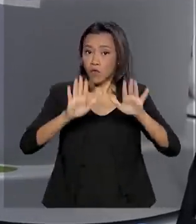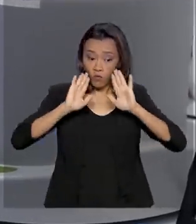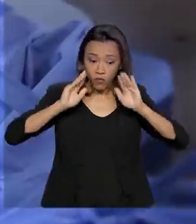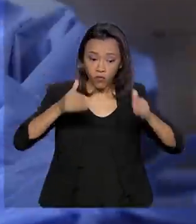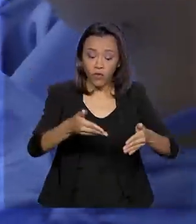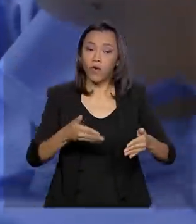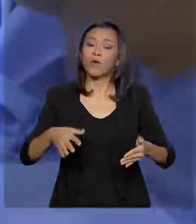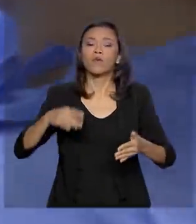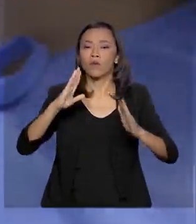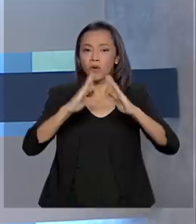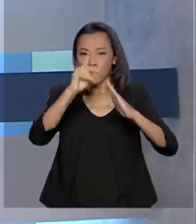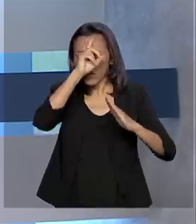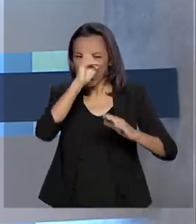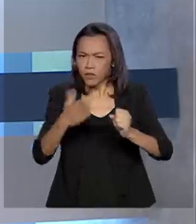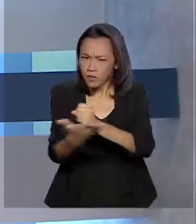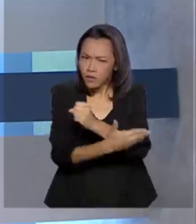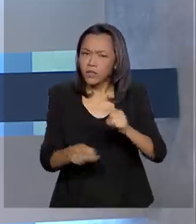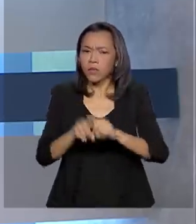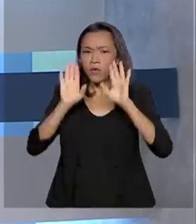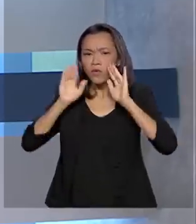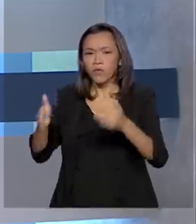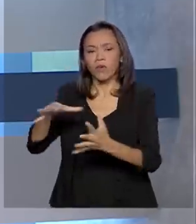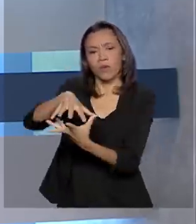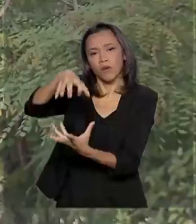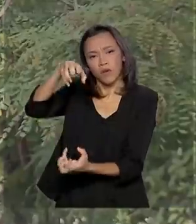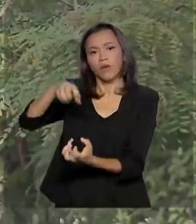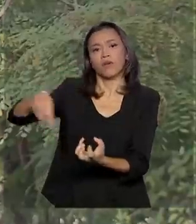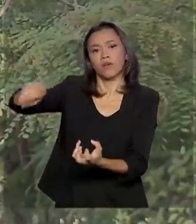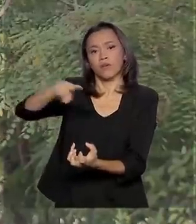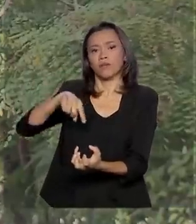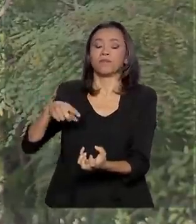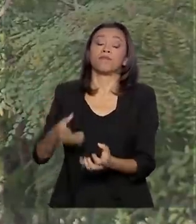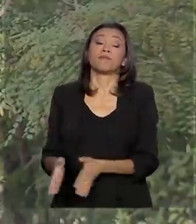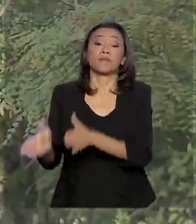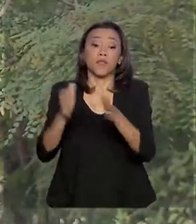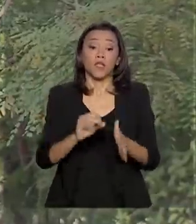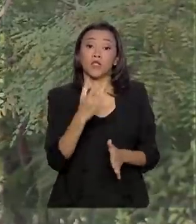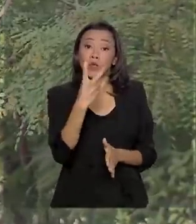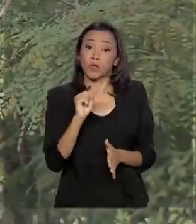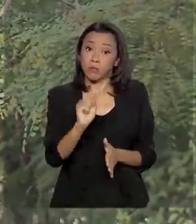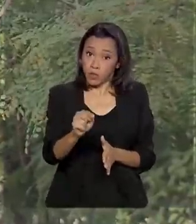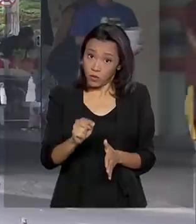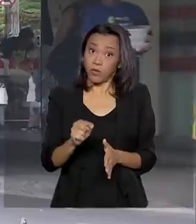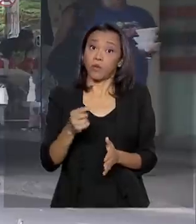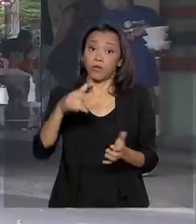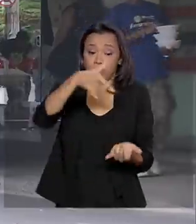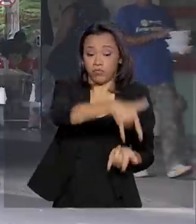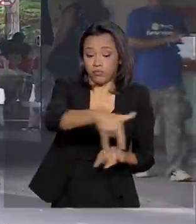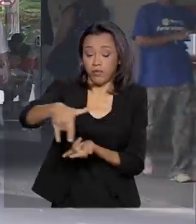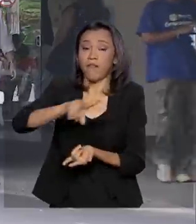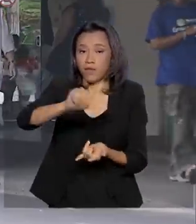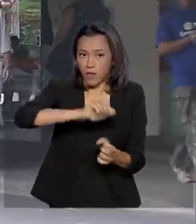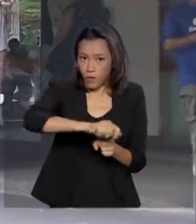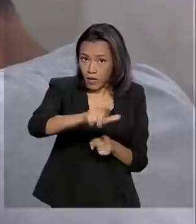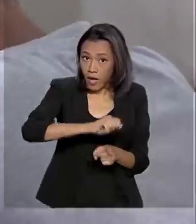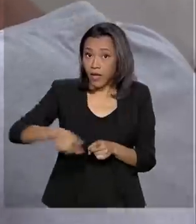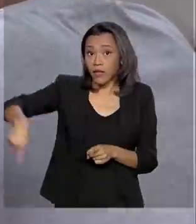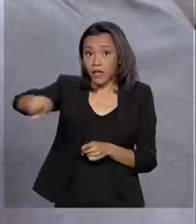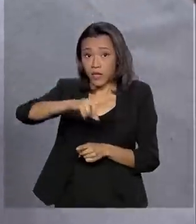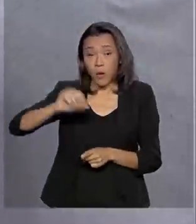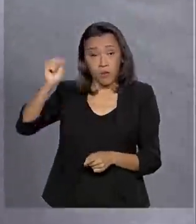na proteção dos idosos. 2 mil leitos serão alugados e aposentados do INSS vão receber